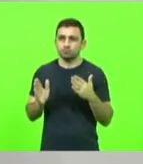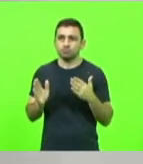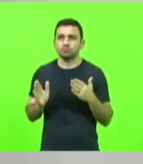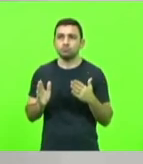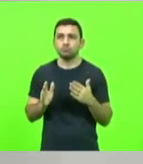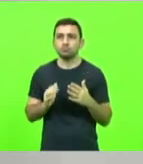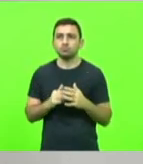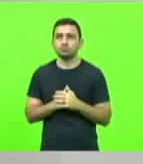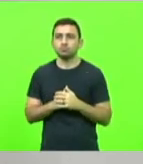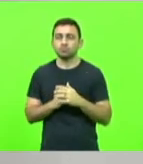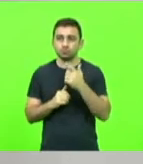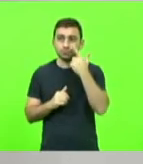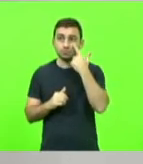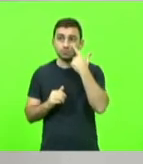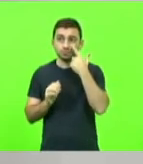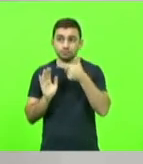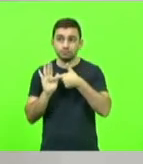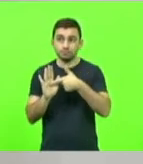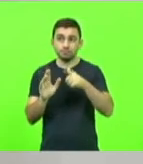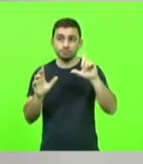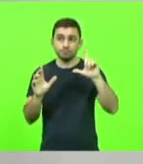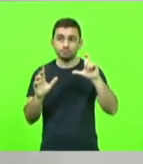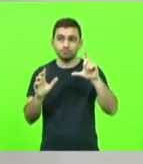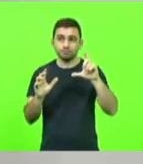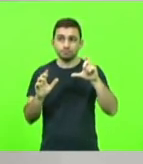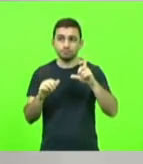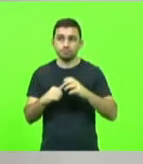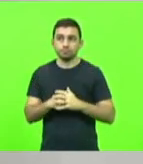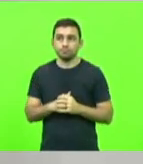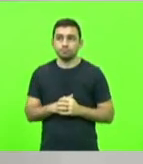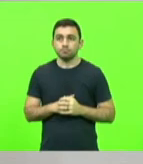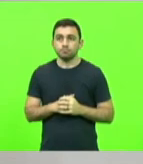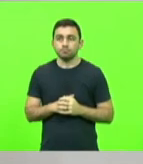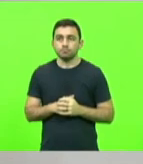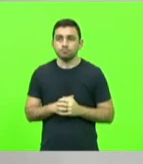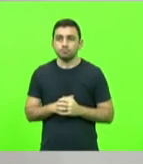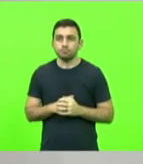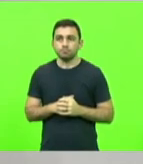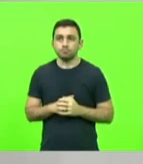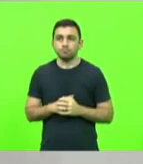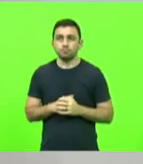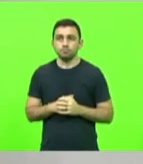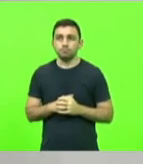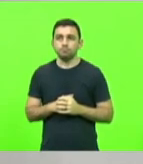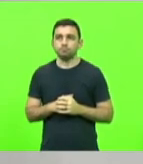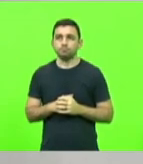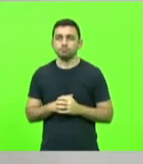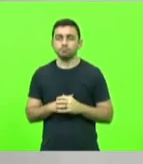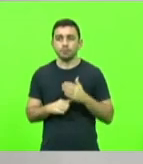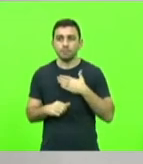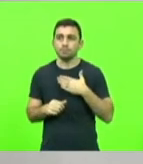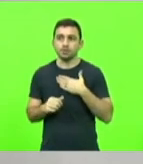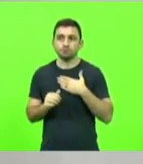mostrasse uma foto, uma foto emblemática para mim.